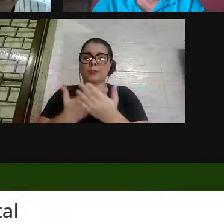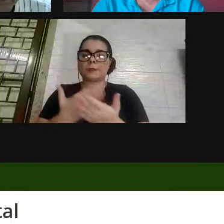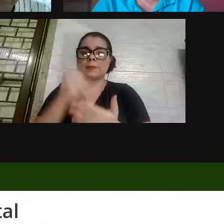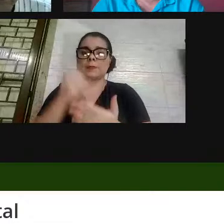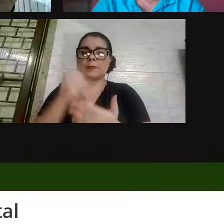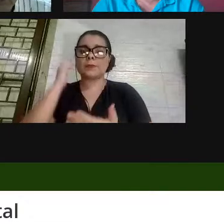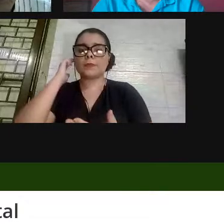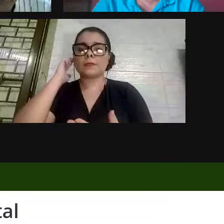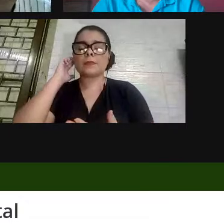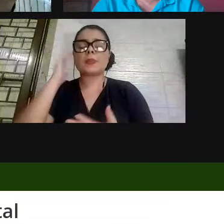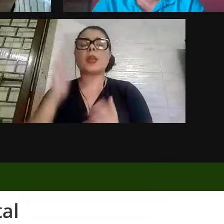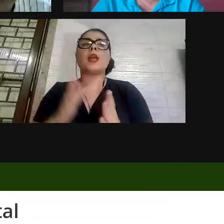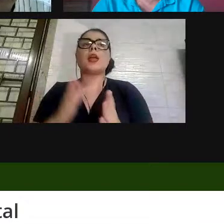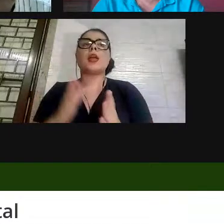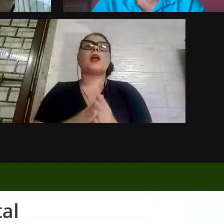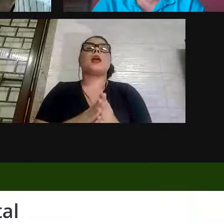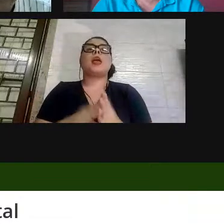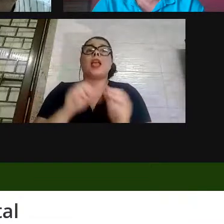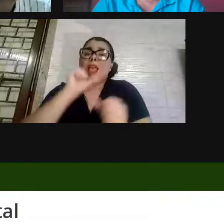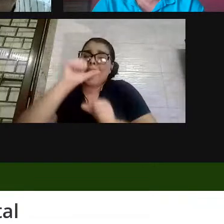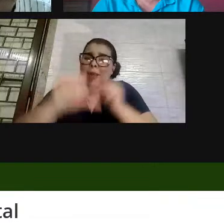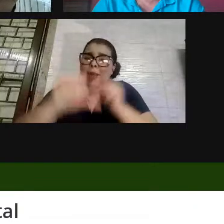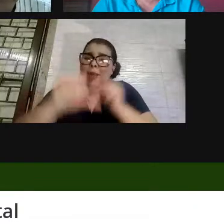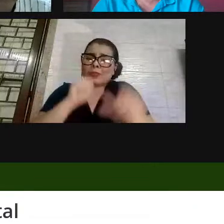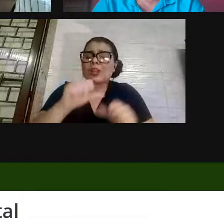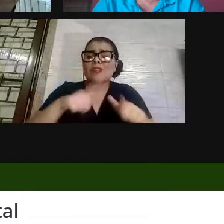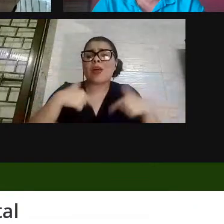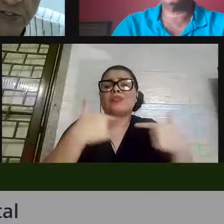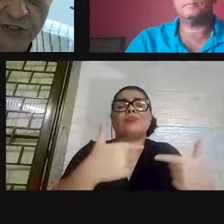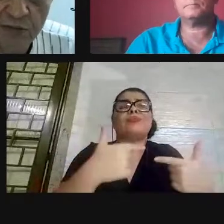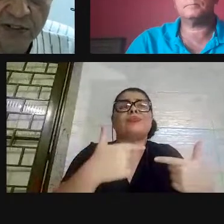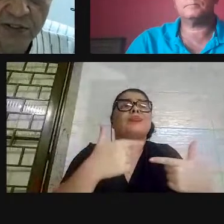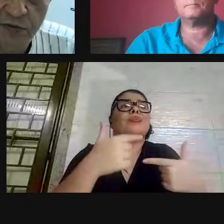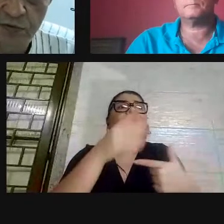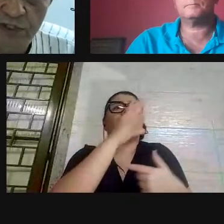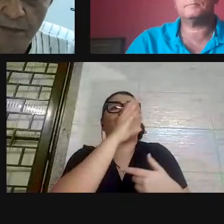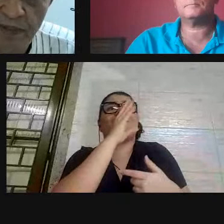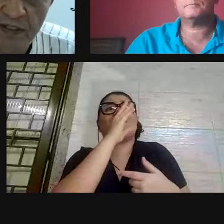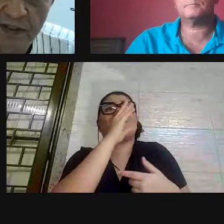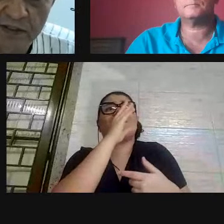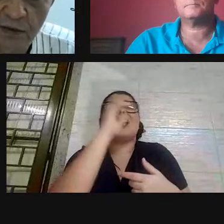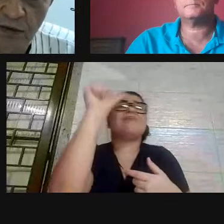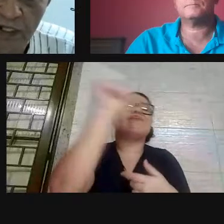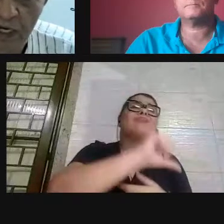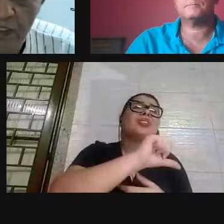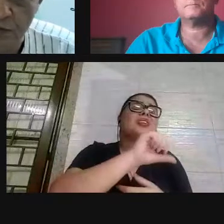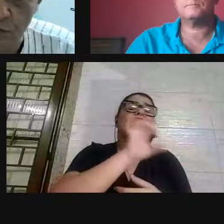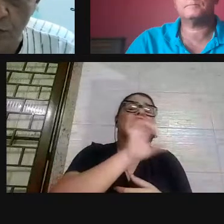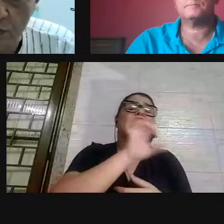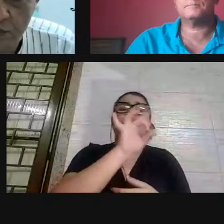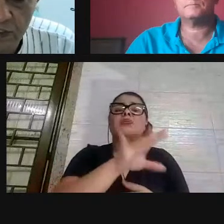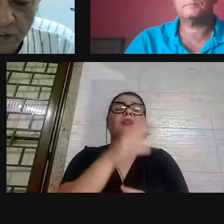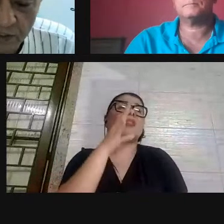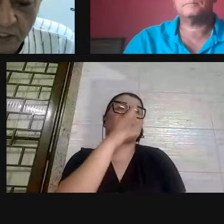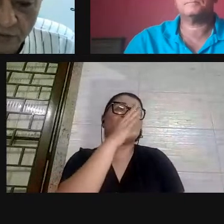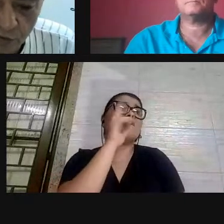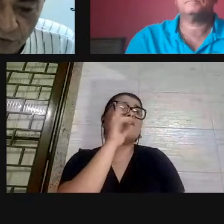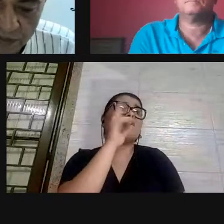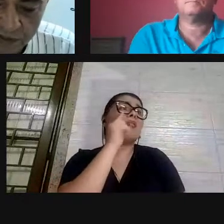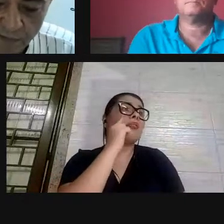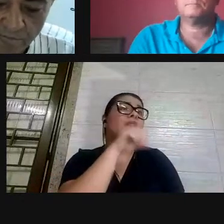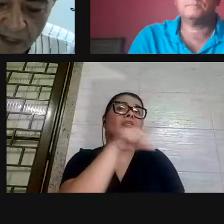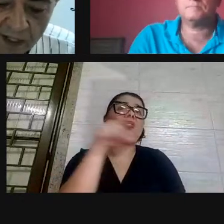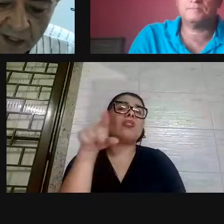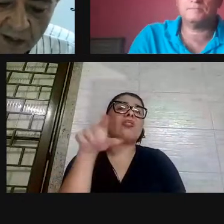sair de uma atitude contemplativa, de uma atitude pessimista, de uma atitude apenas de olhar as coisas e